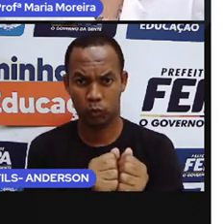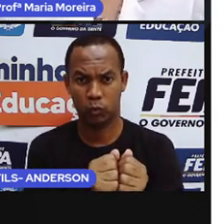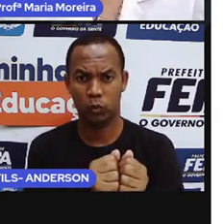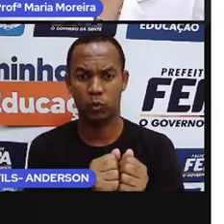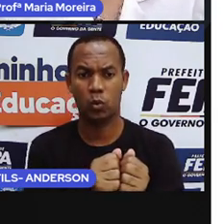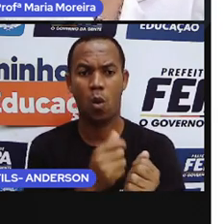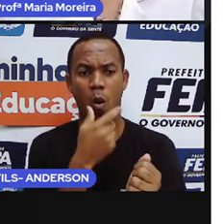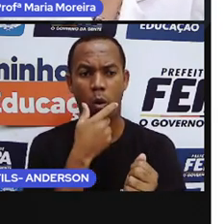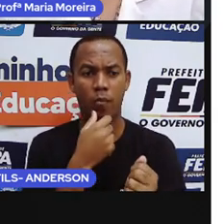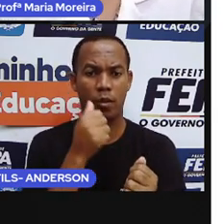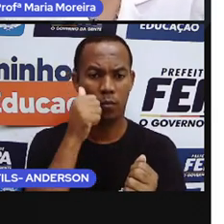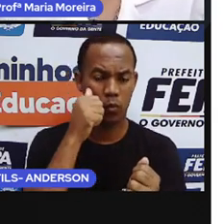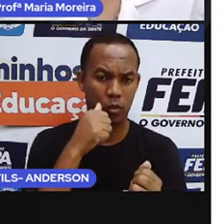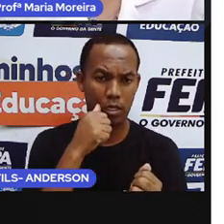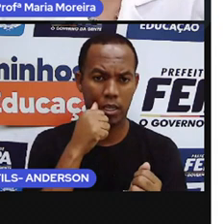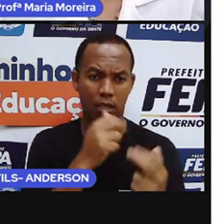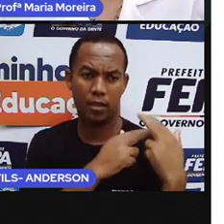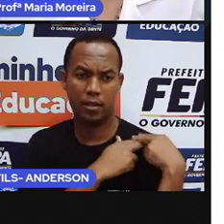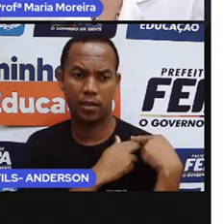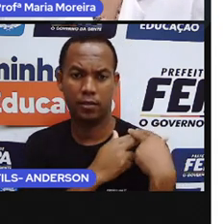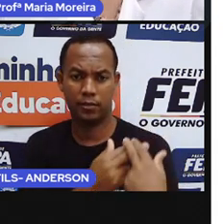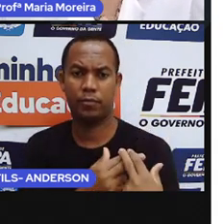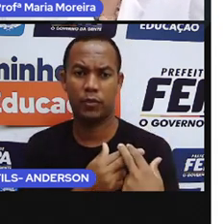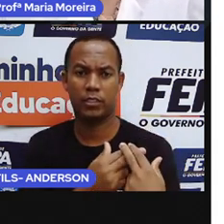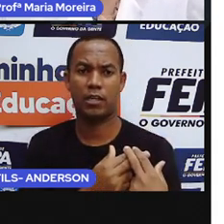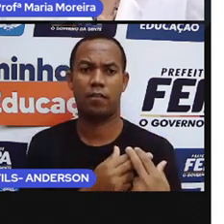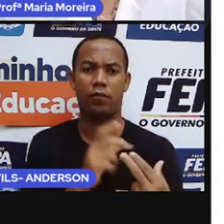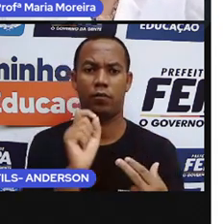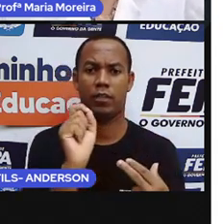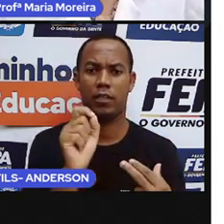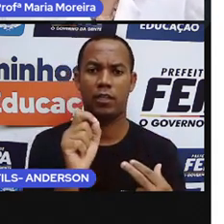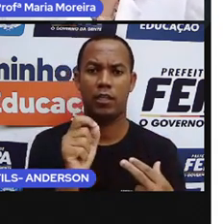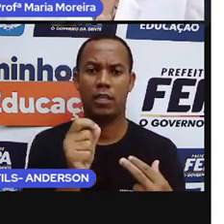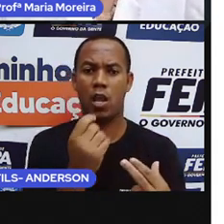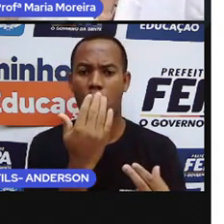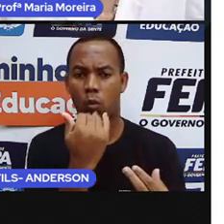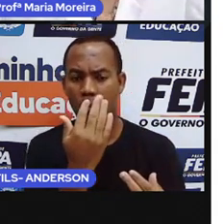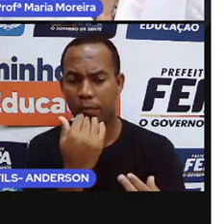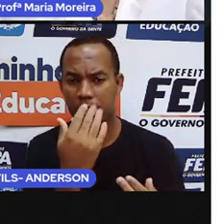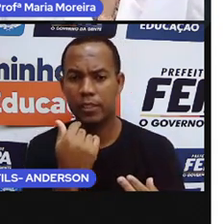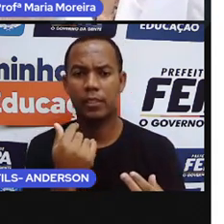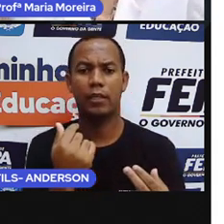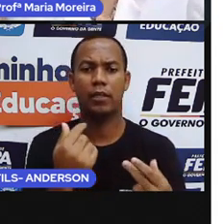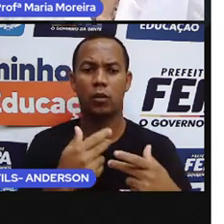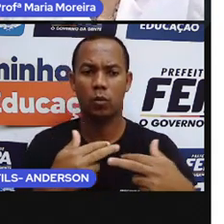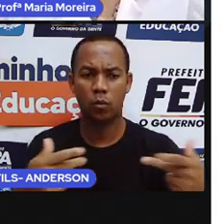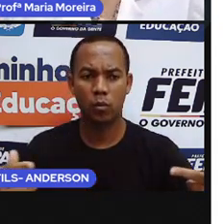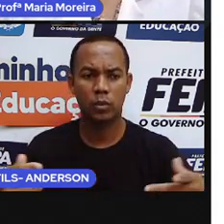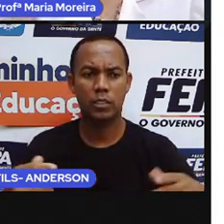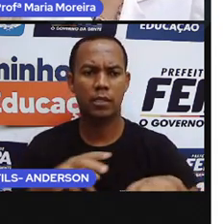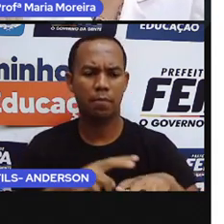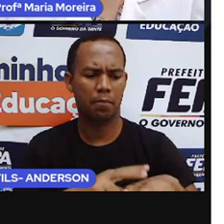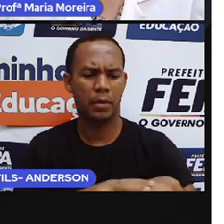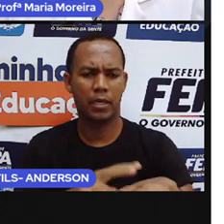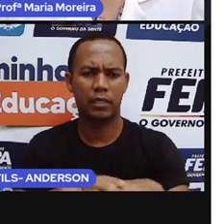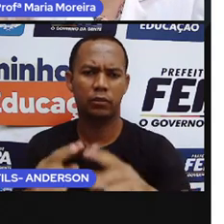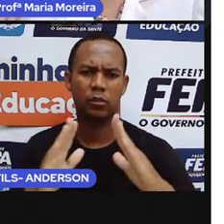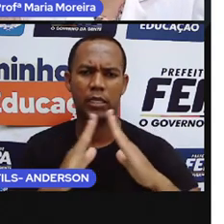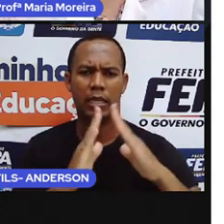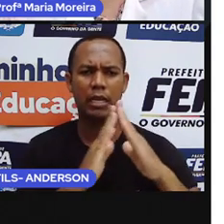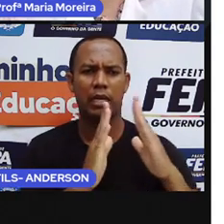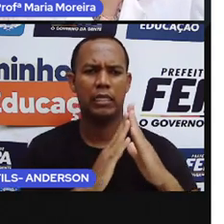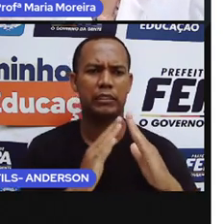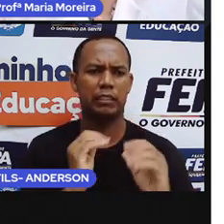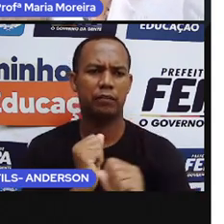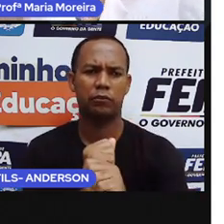homens e mulheres são responsáveis pela produção dos alimentos, das redes, dos bancos, das casas,